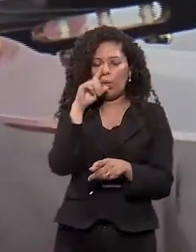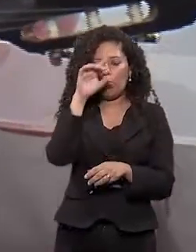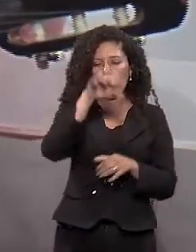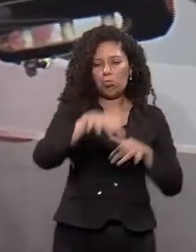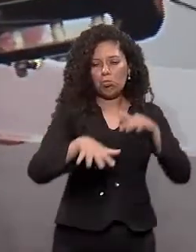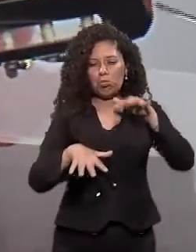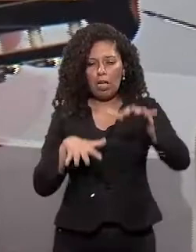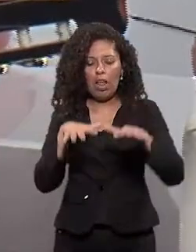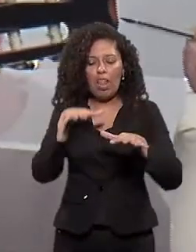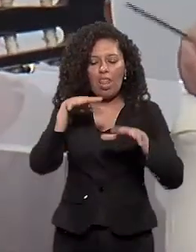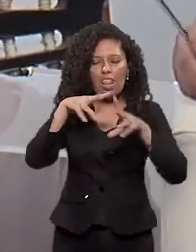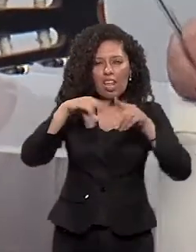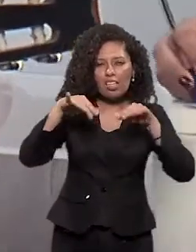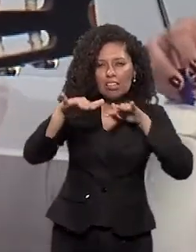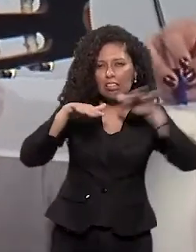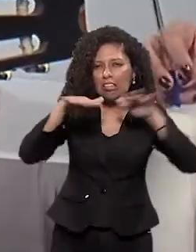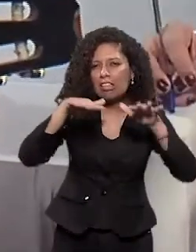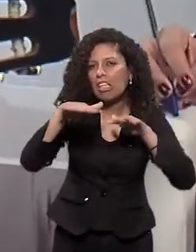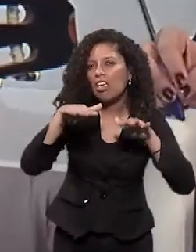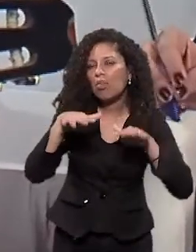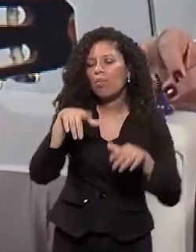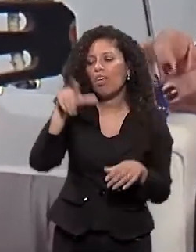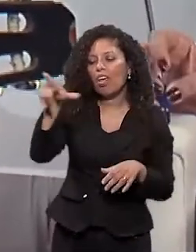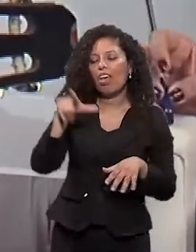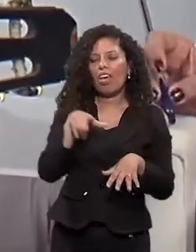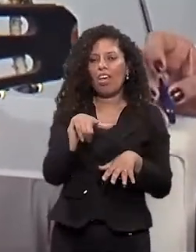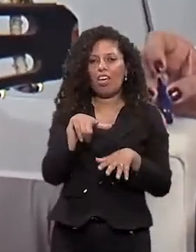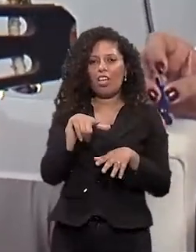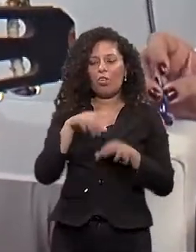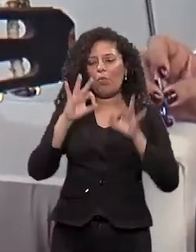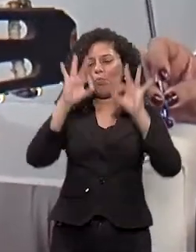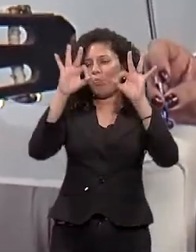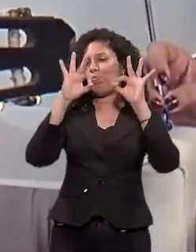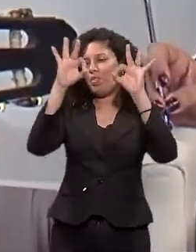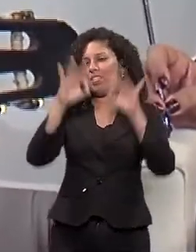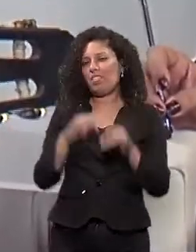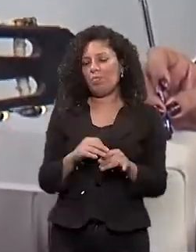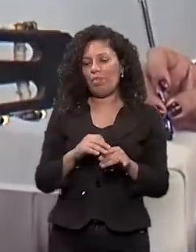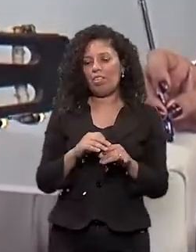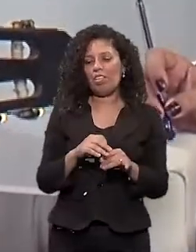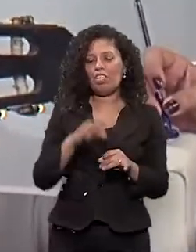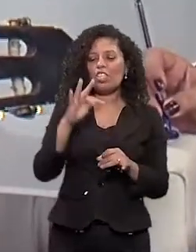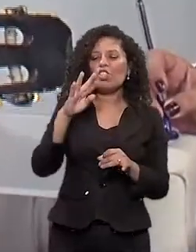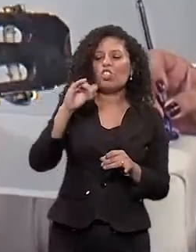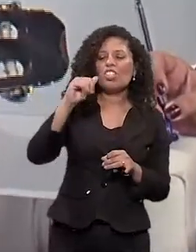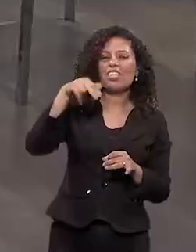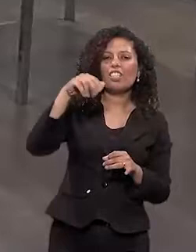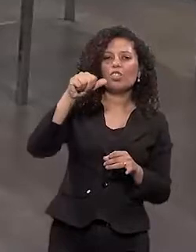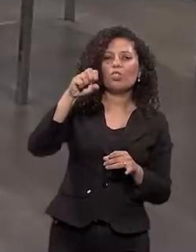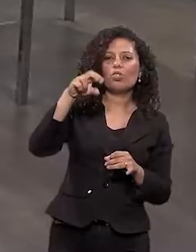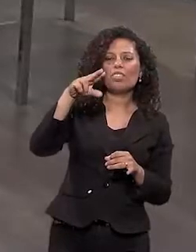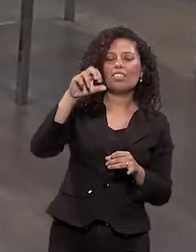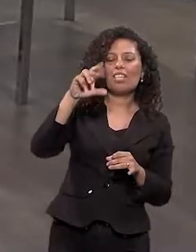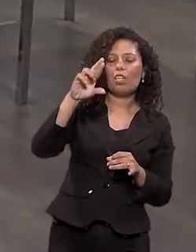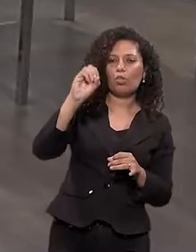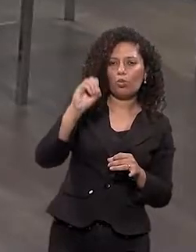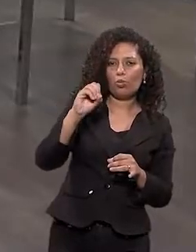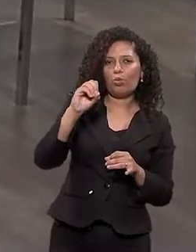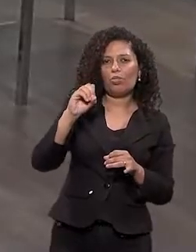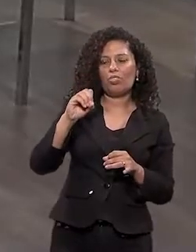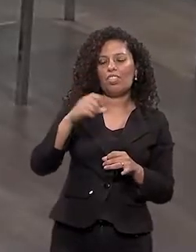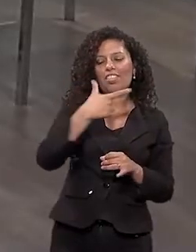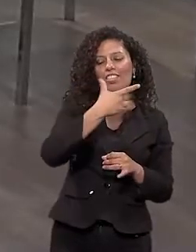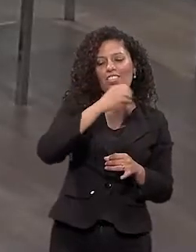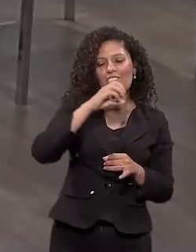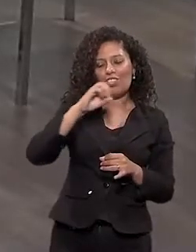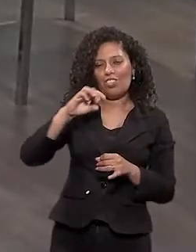estremece a terra Ele é o rei dos dinossauros O seu nome é Tiranossauro Rex Há